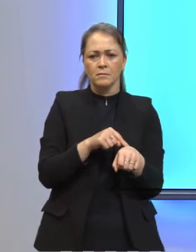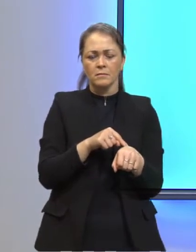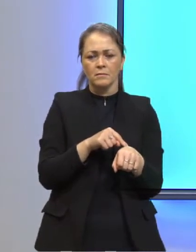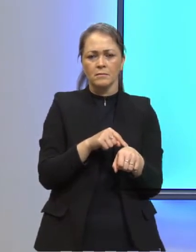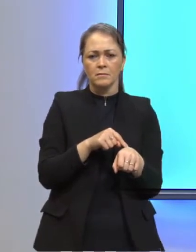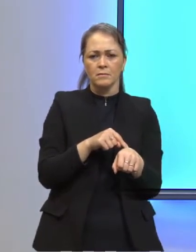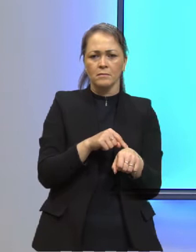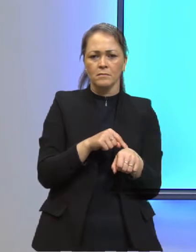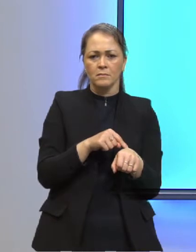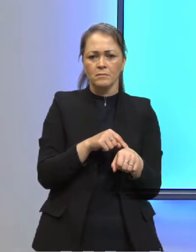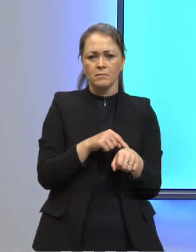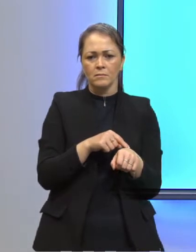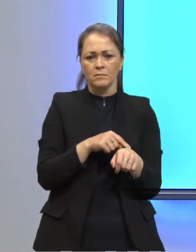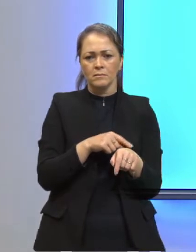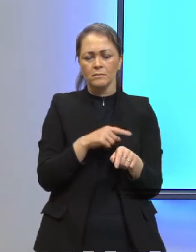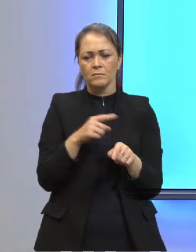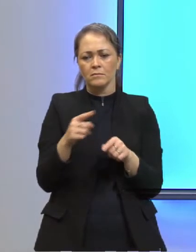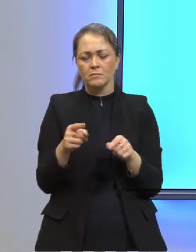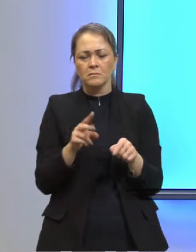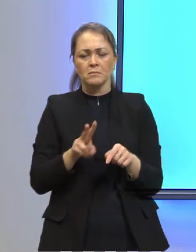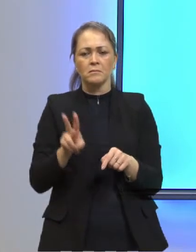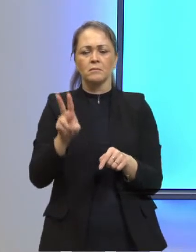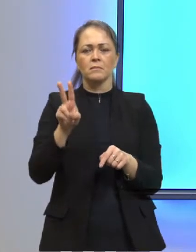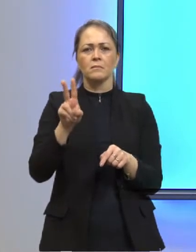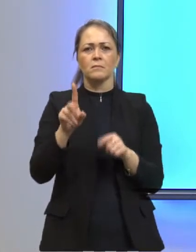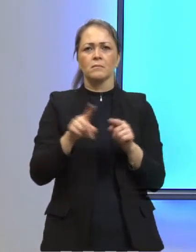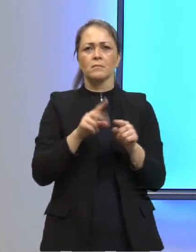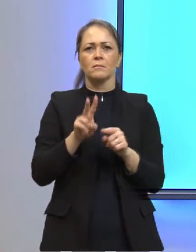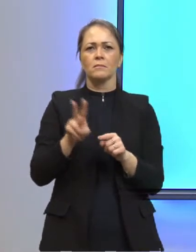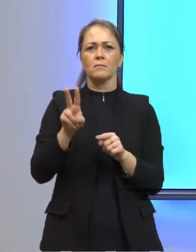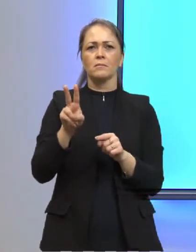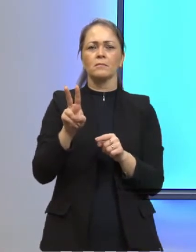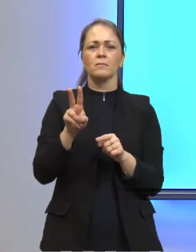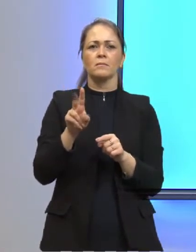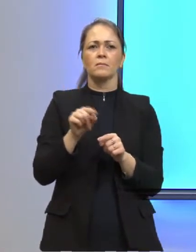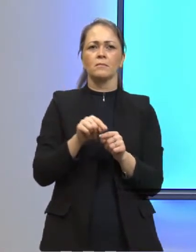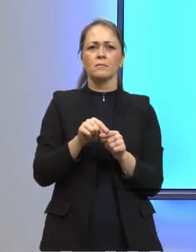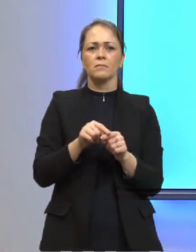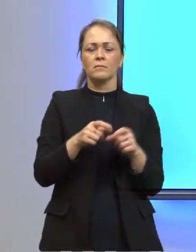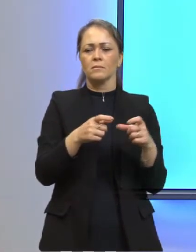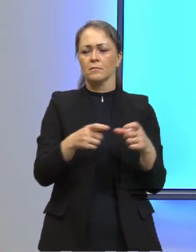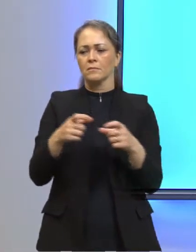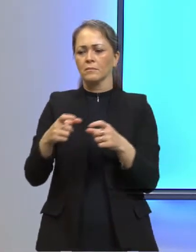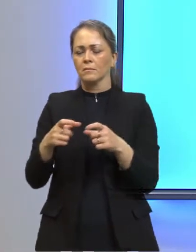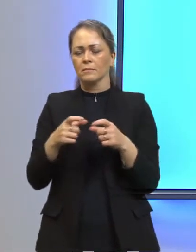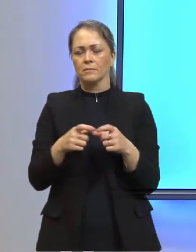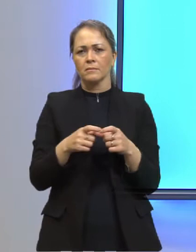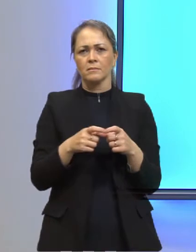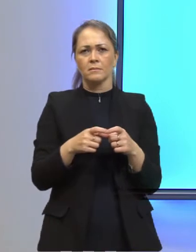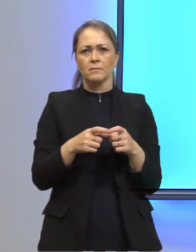somente naqueles valores, só acontece naqueles locais. É como se eu tiver